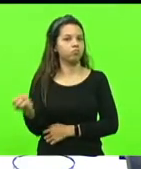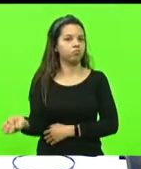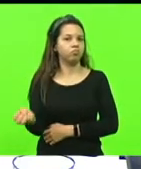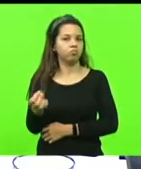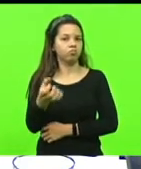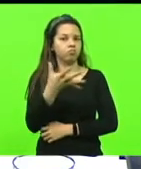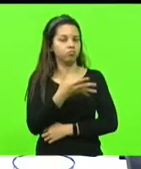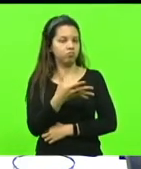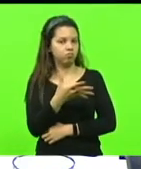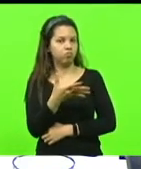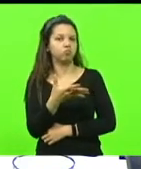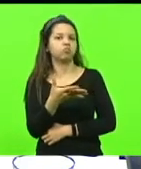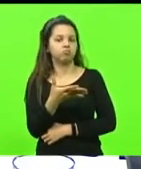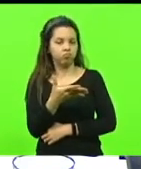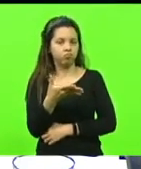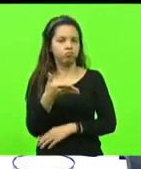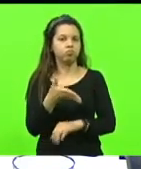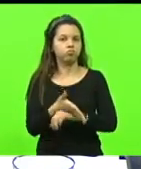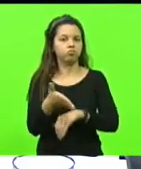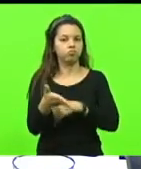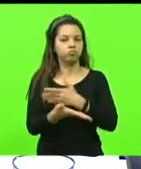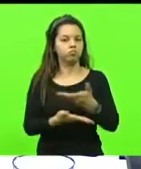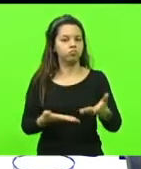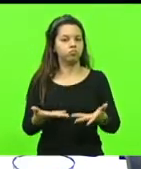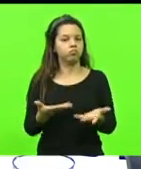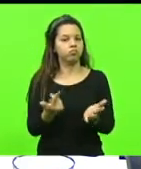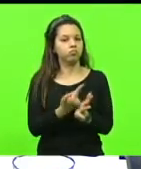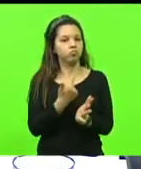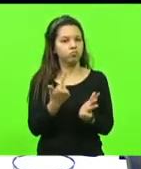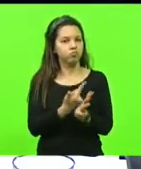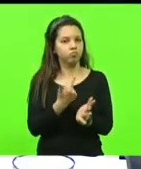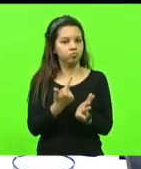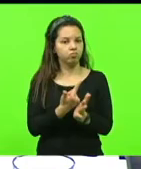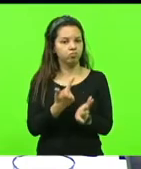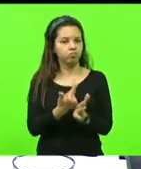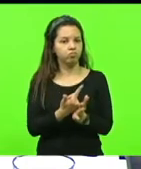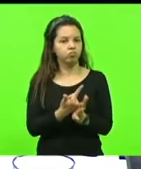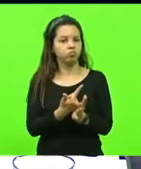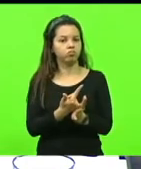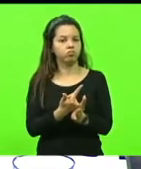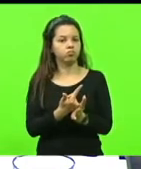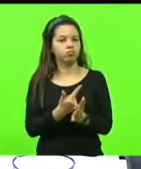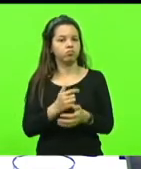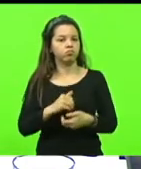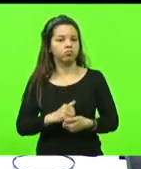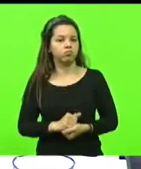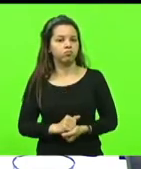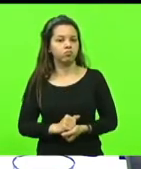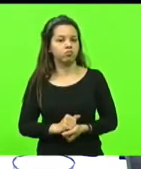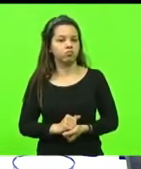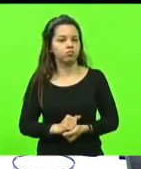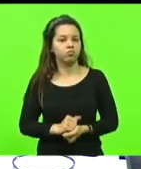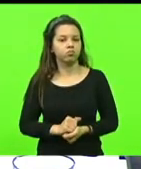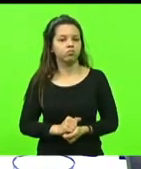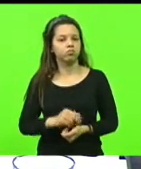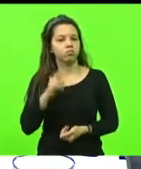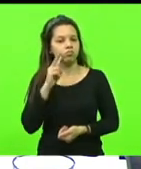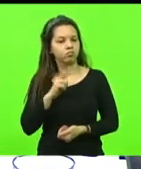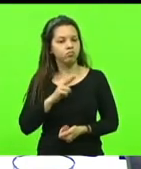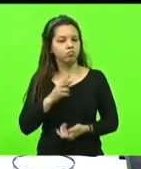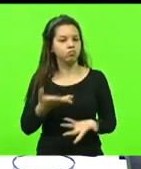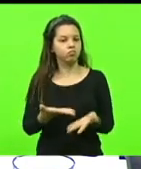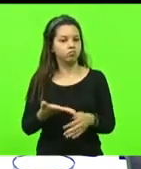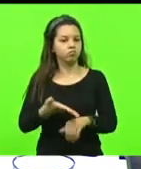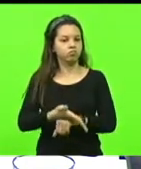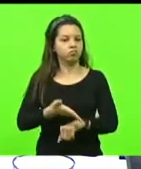associativismo. Quantas leituras e literaturas como essa nós temos acesso? Praticamente não